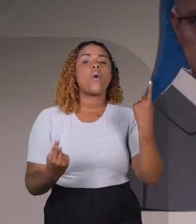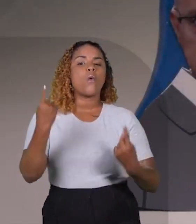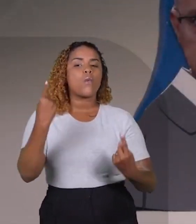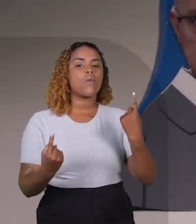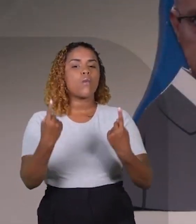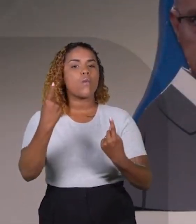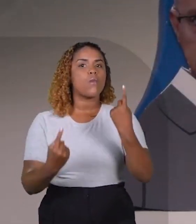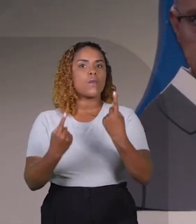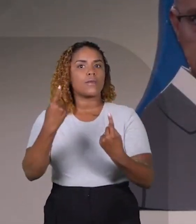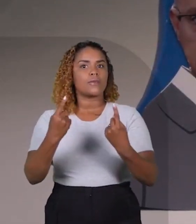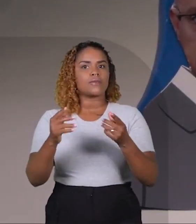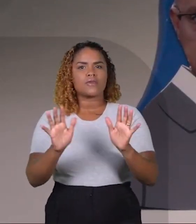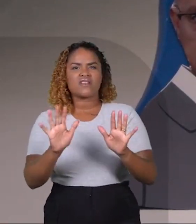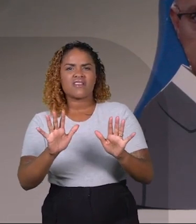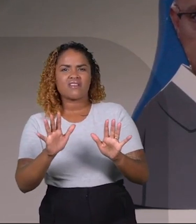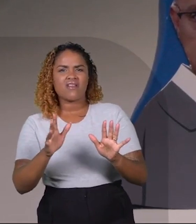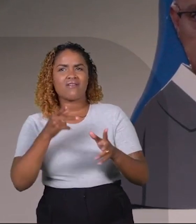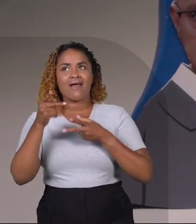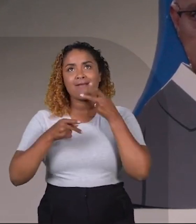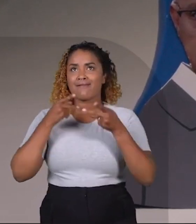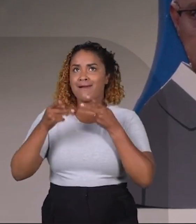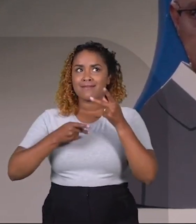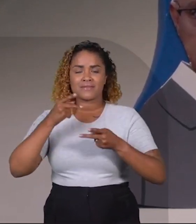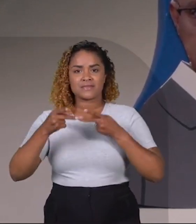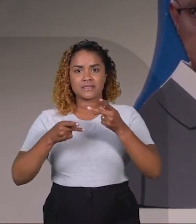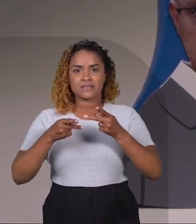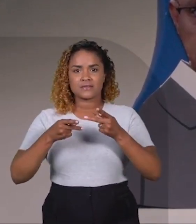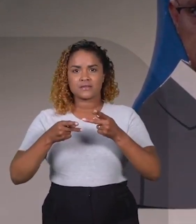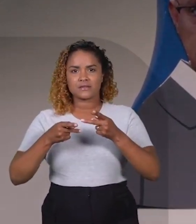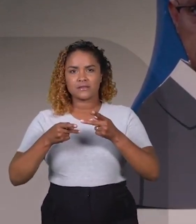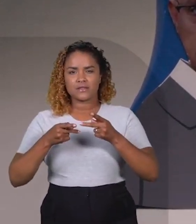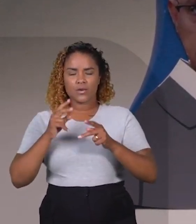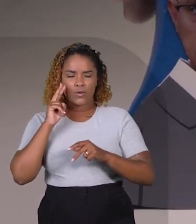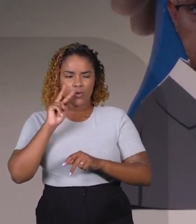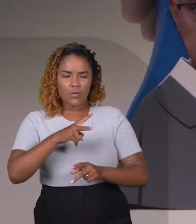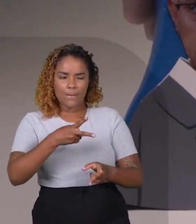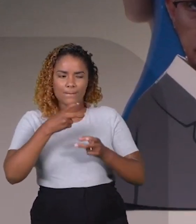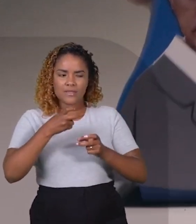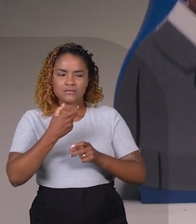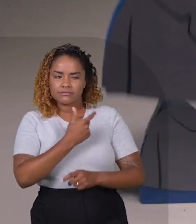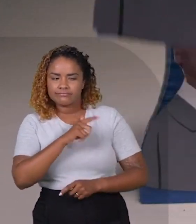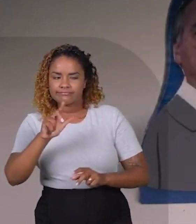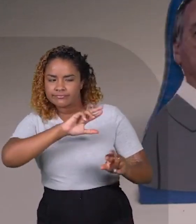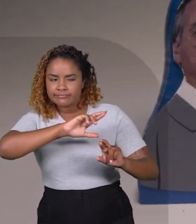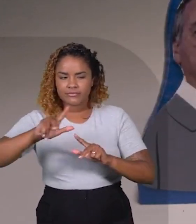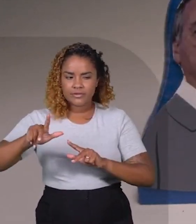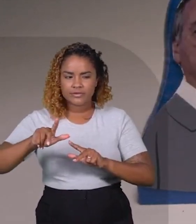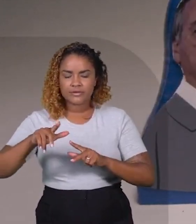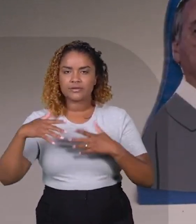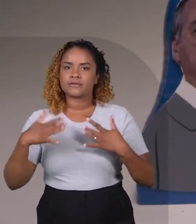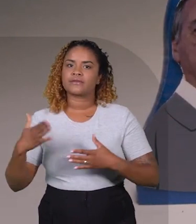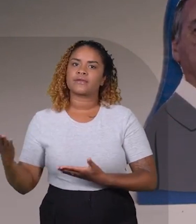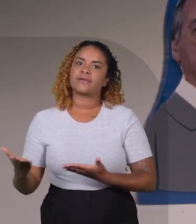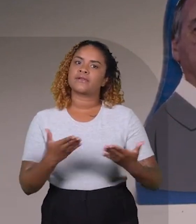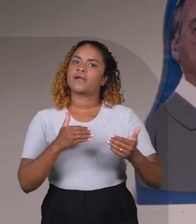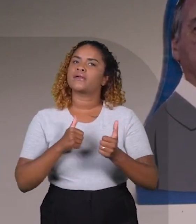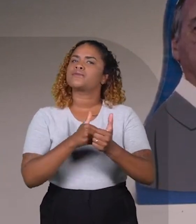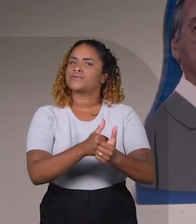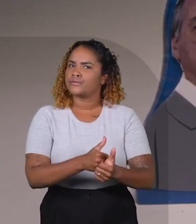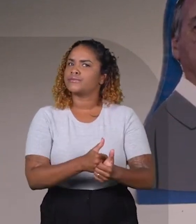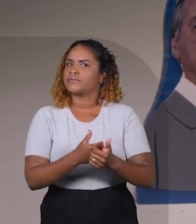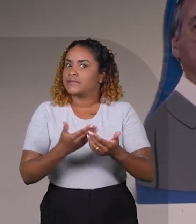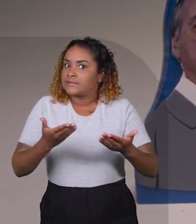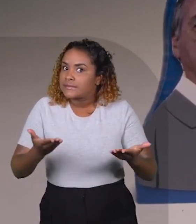time ele faz parte. Não adianta falar uma coisa e, na prática, fazer outra. Veja com quem ele